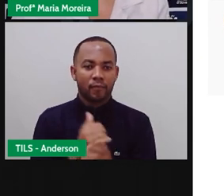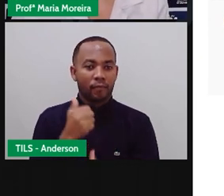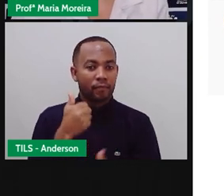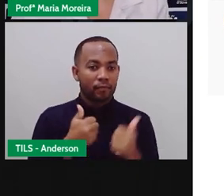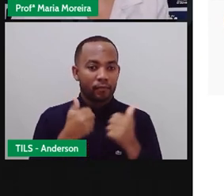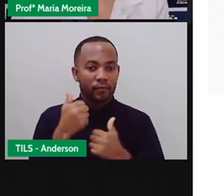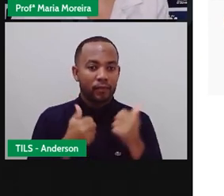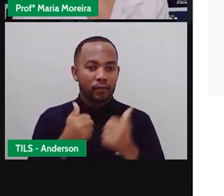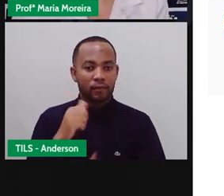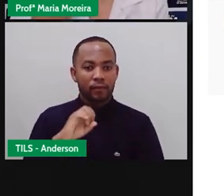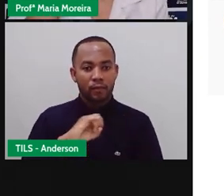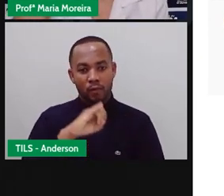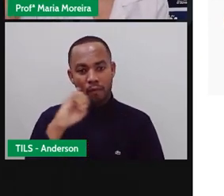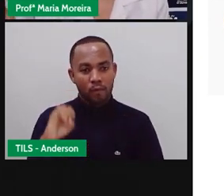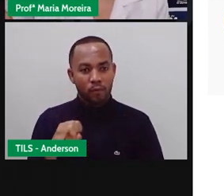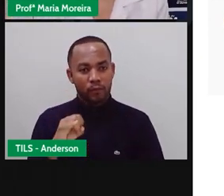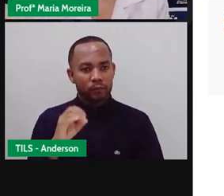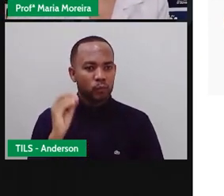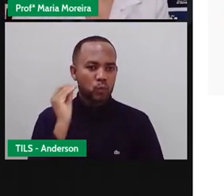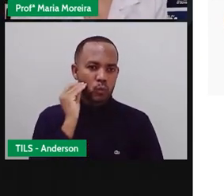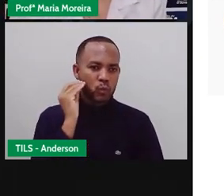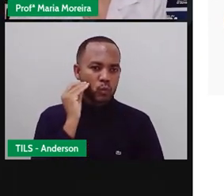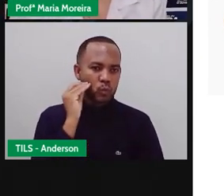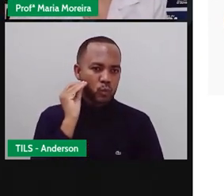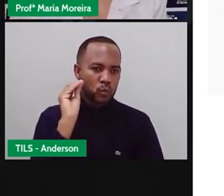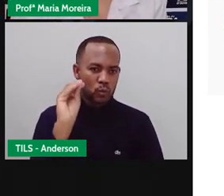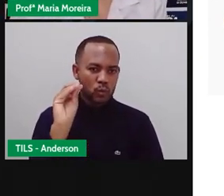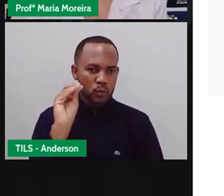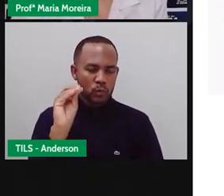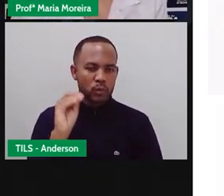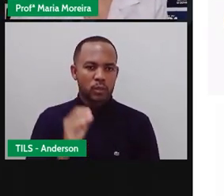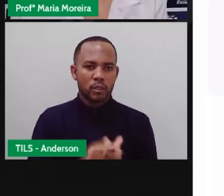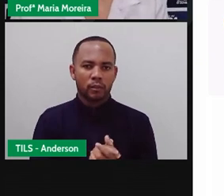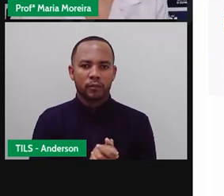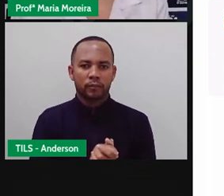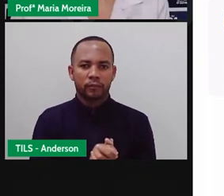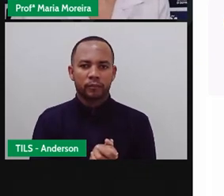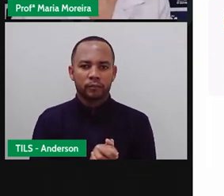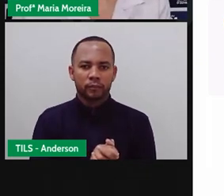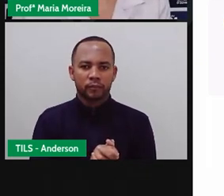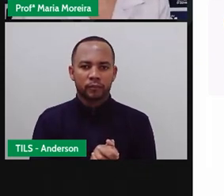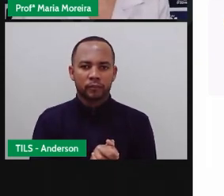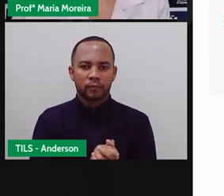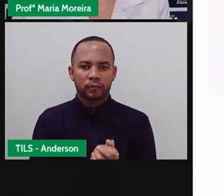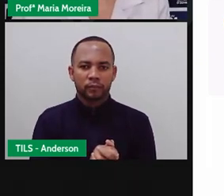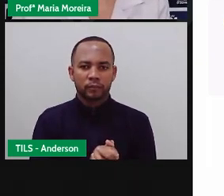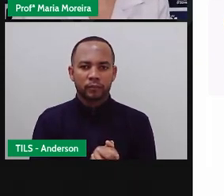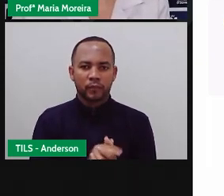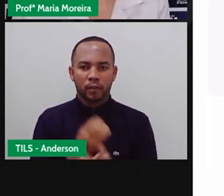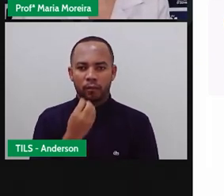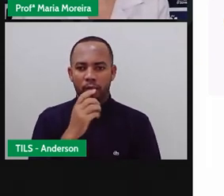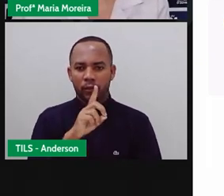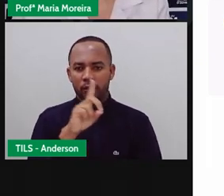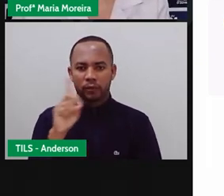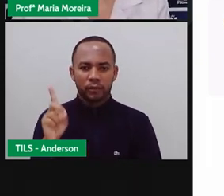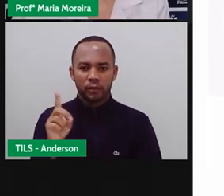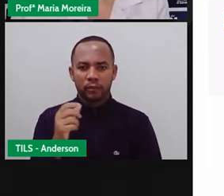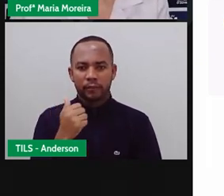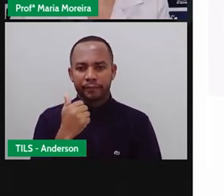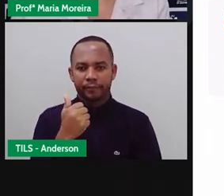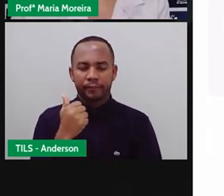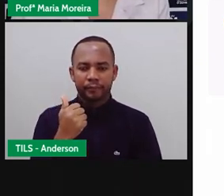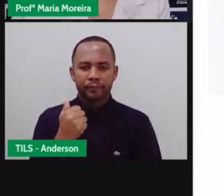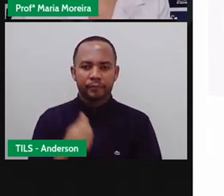Manda um beijo para a Escola Regina Vital. Um beijo para a Escola Regina Vital. Bom dia, Pro. Canal da Shelly.